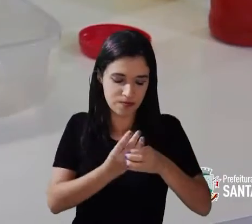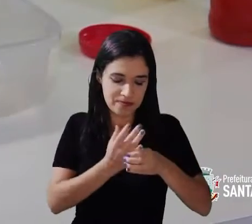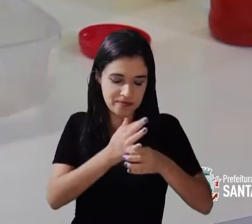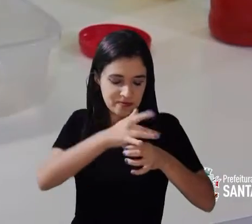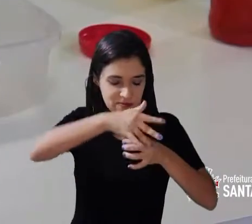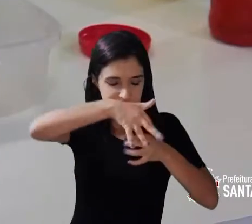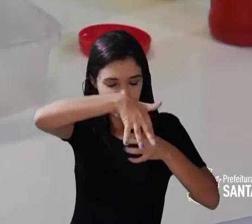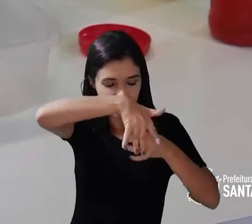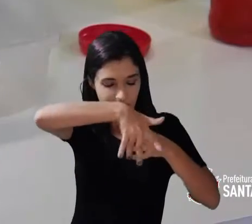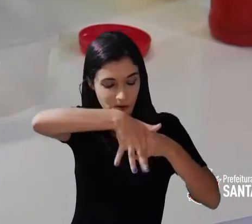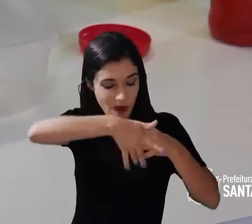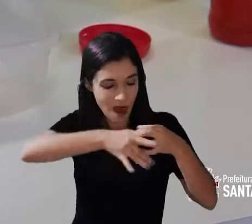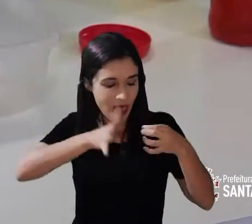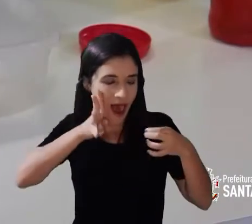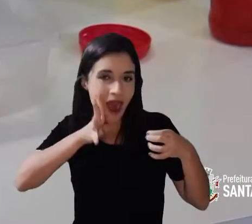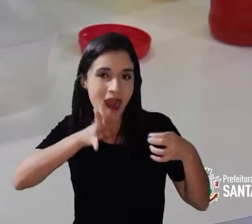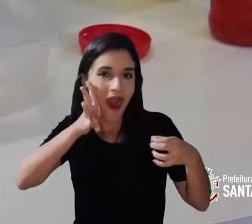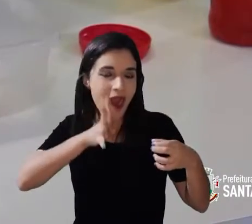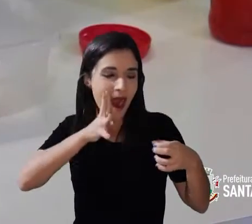Uau! Gente!